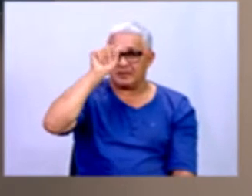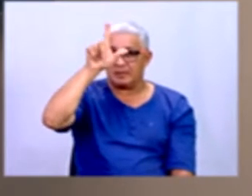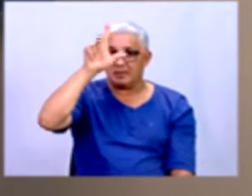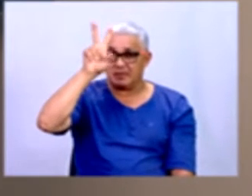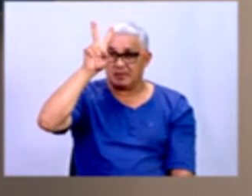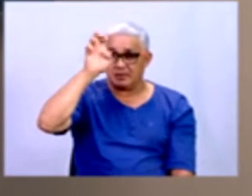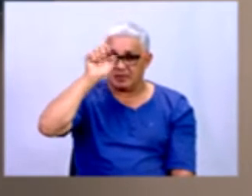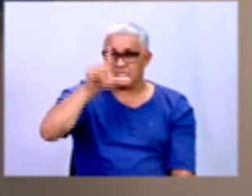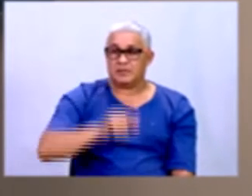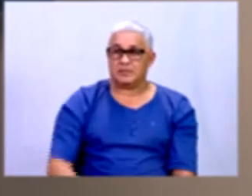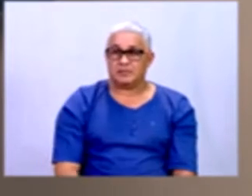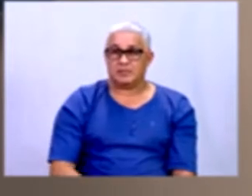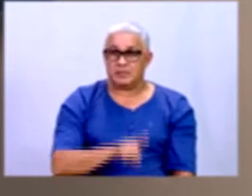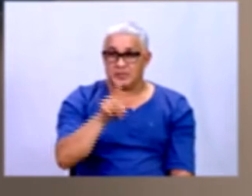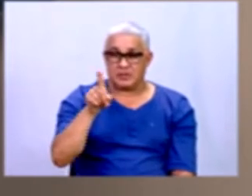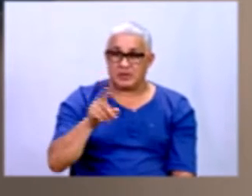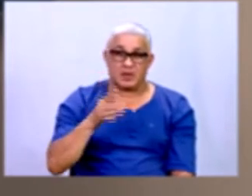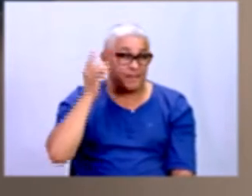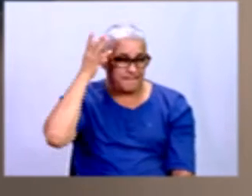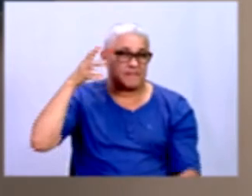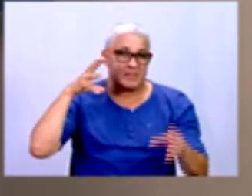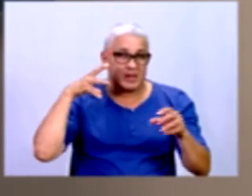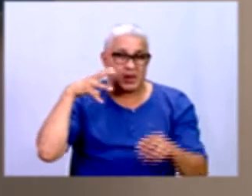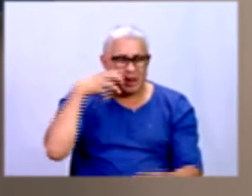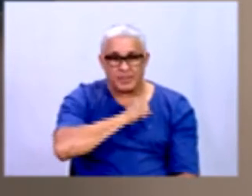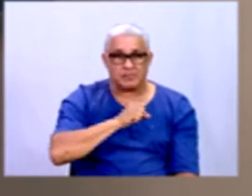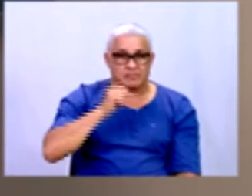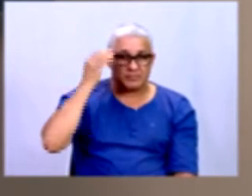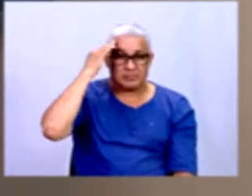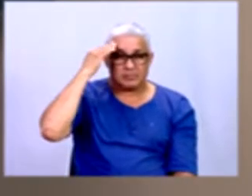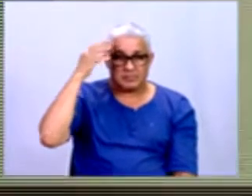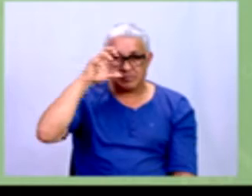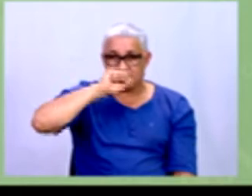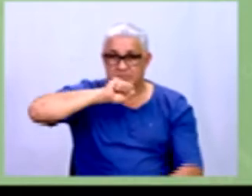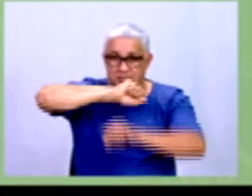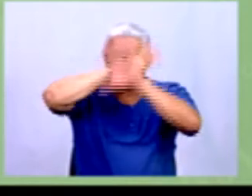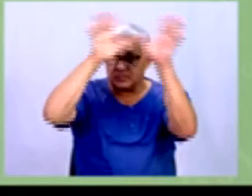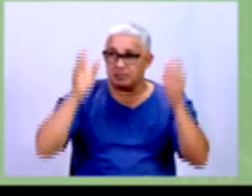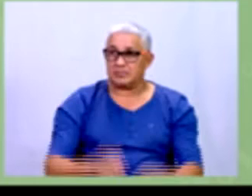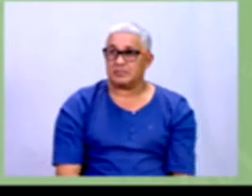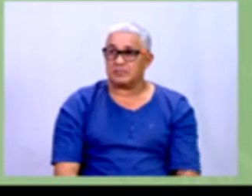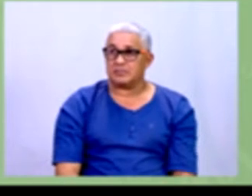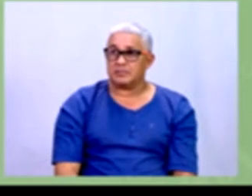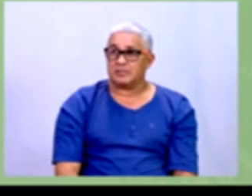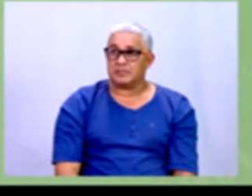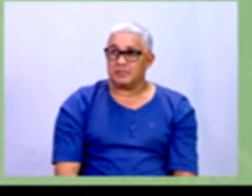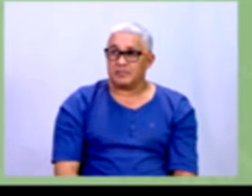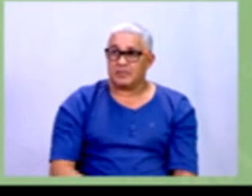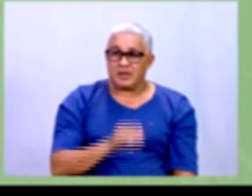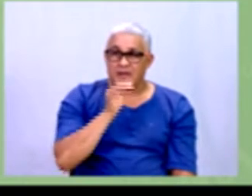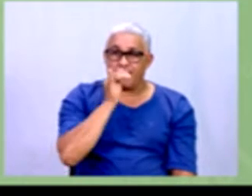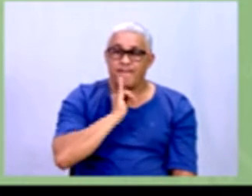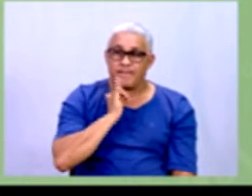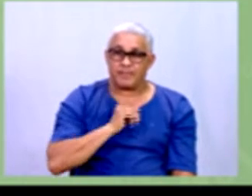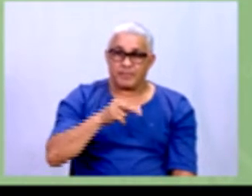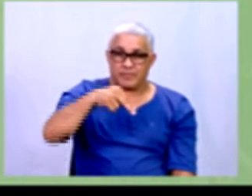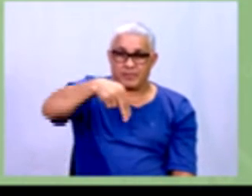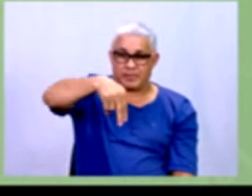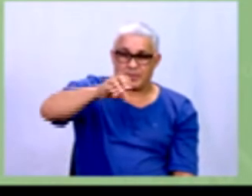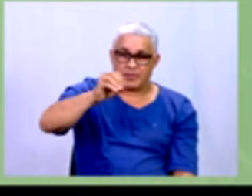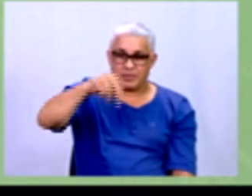já matarem esse assunto de vez agora, tá? Vamos lá. Variável qualitativa nominal.